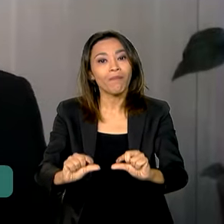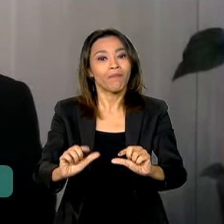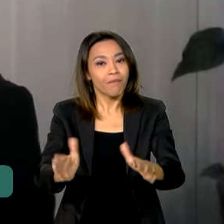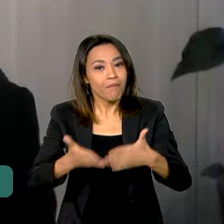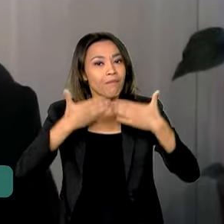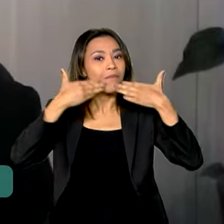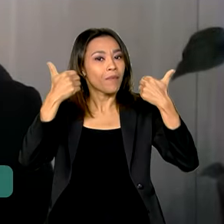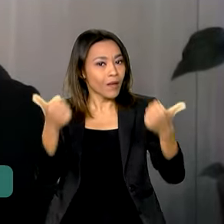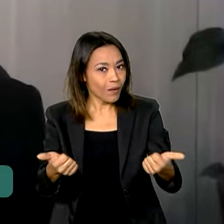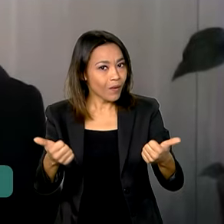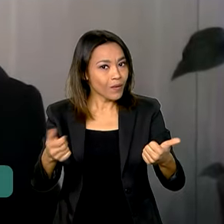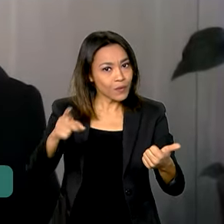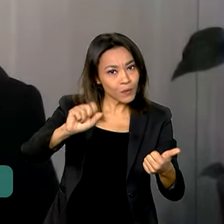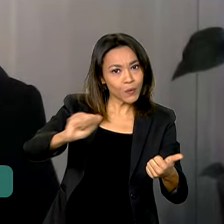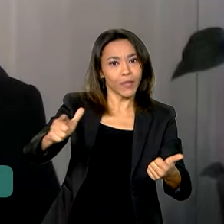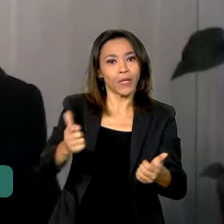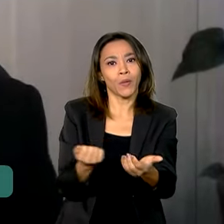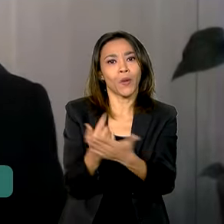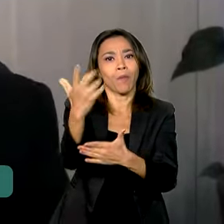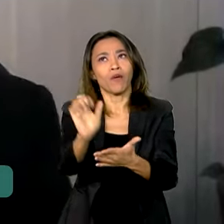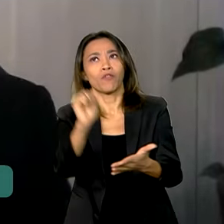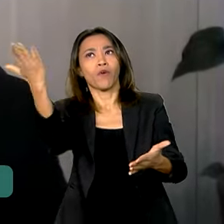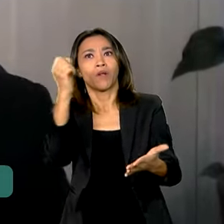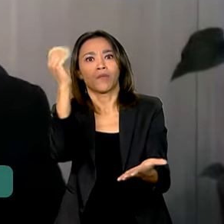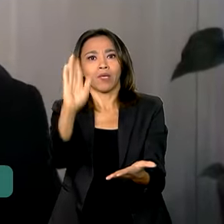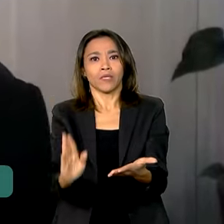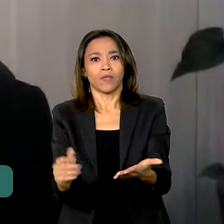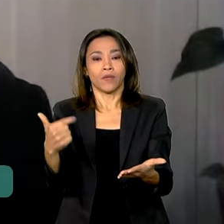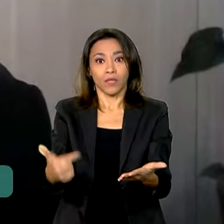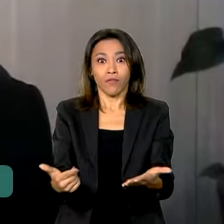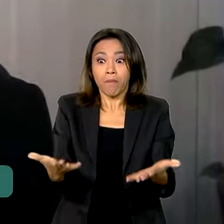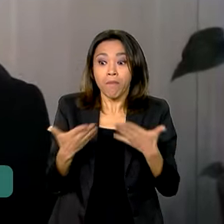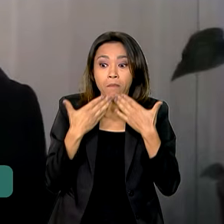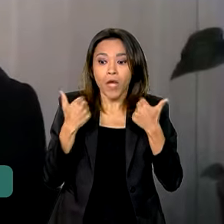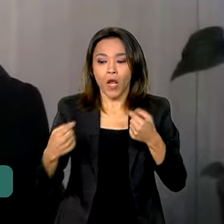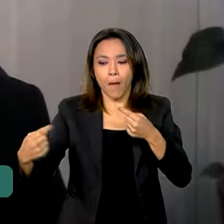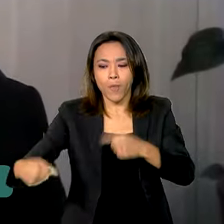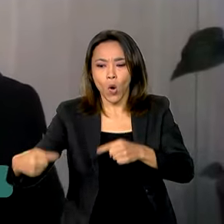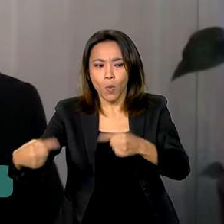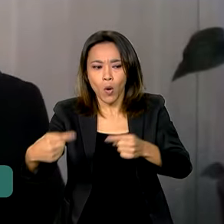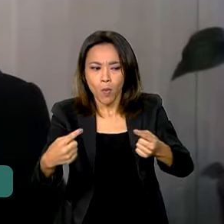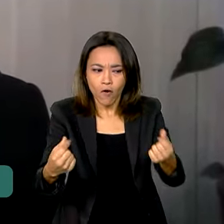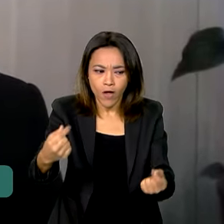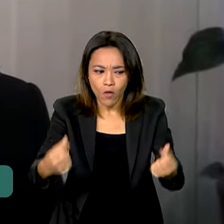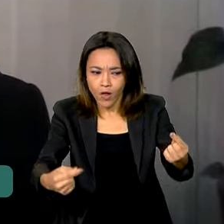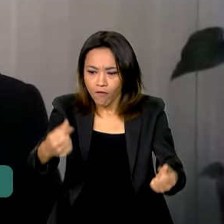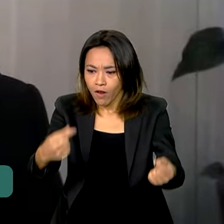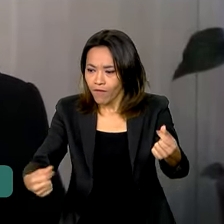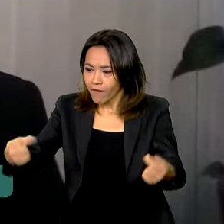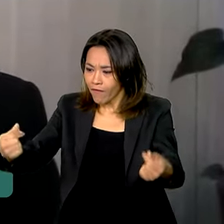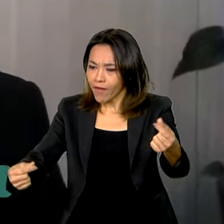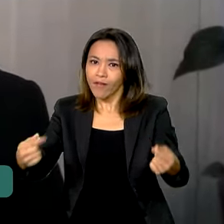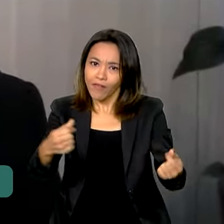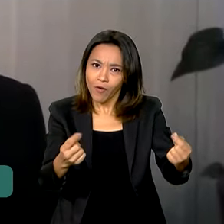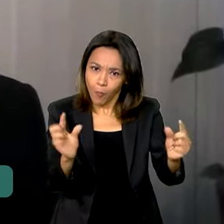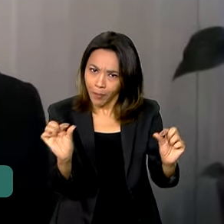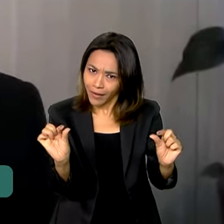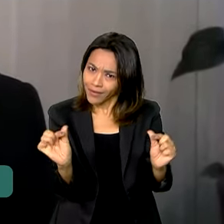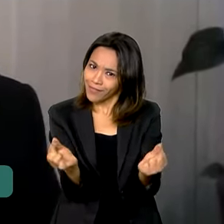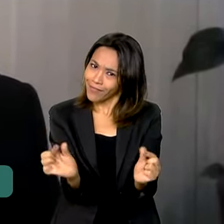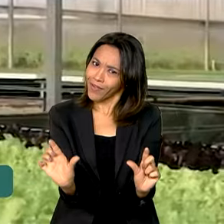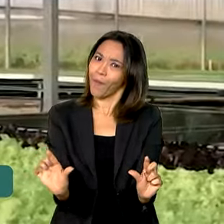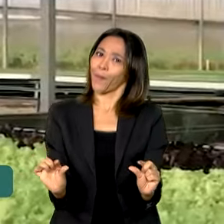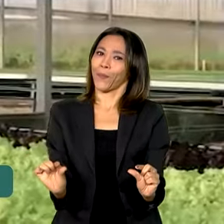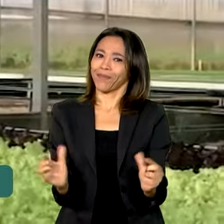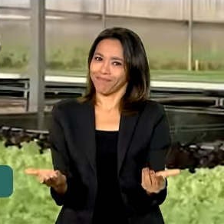o produto possa ter, a concorrência vai melhorar e pode afetar sim a produção nacional, o preço direto,